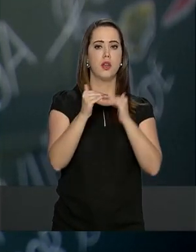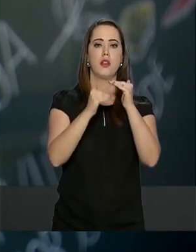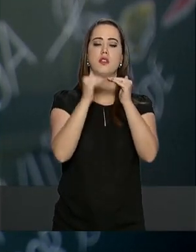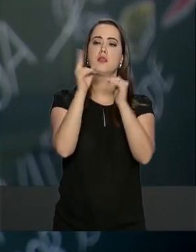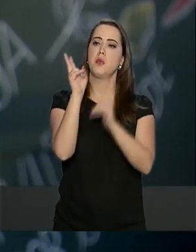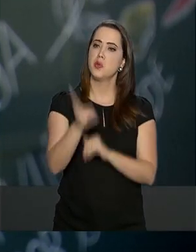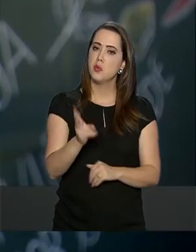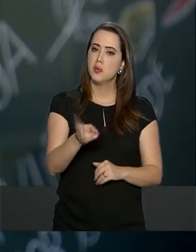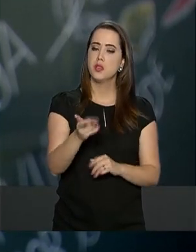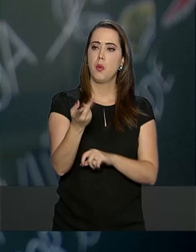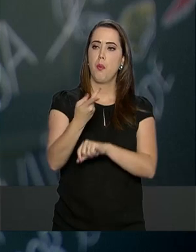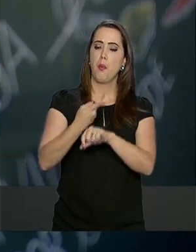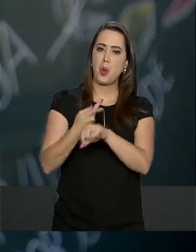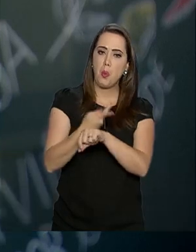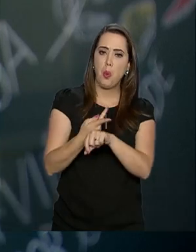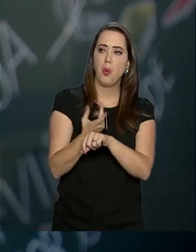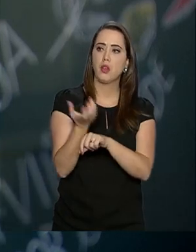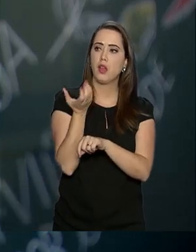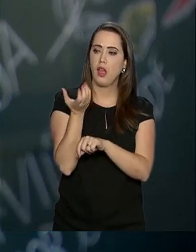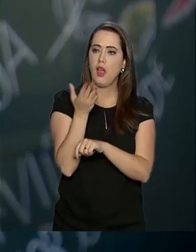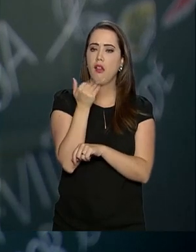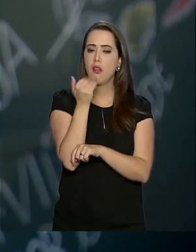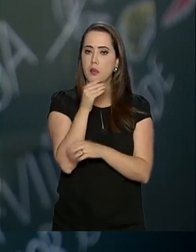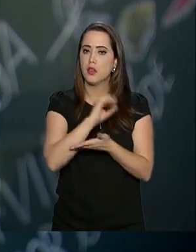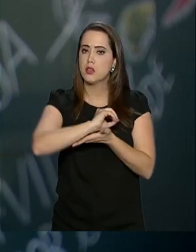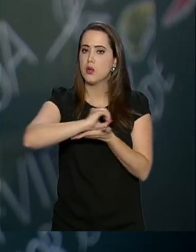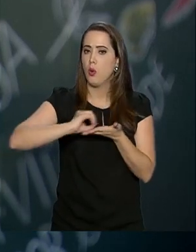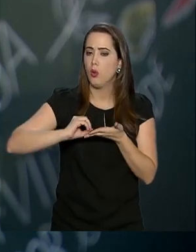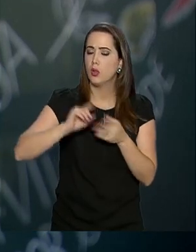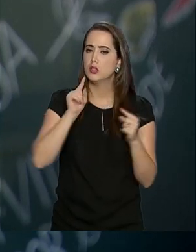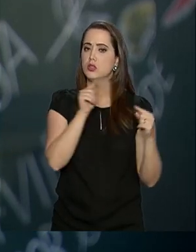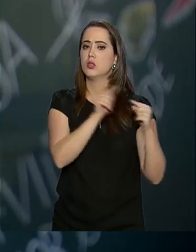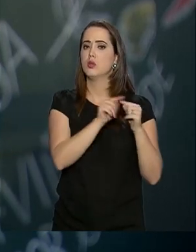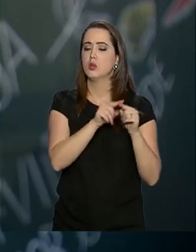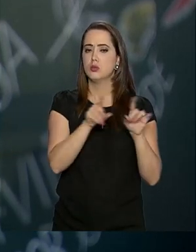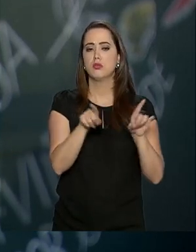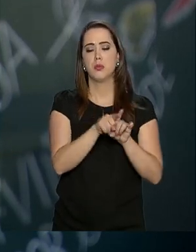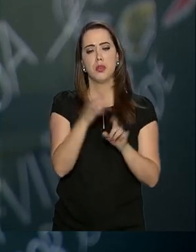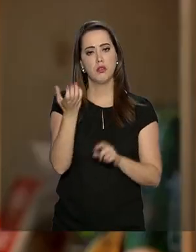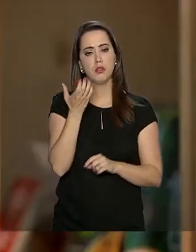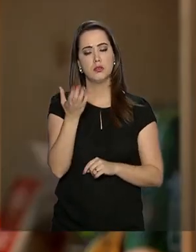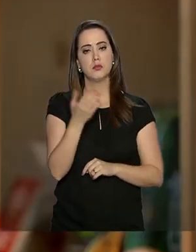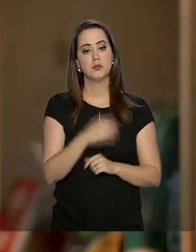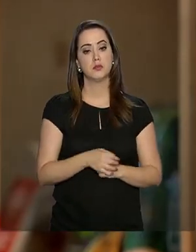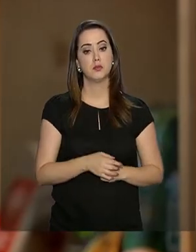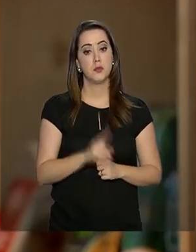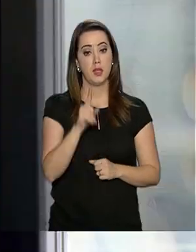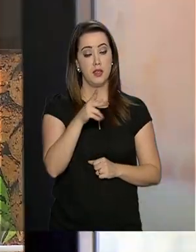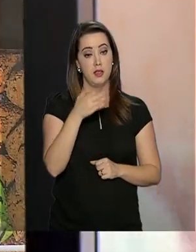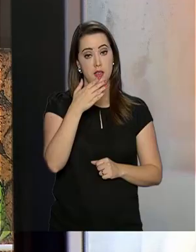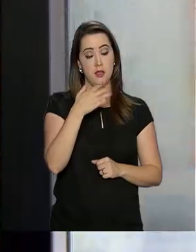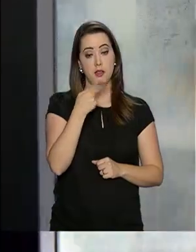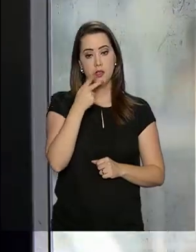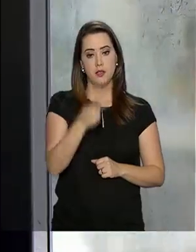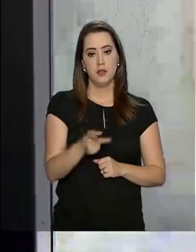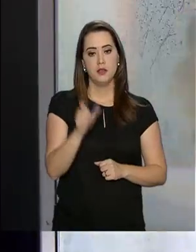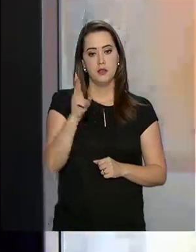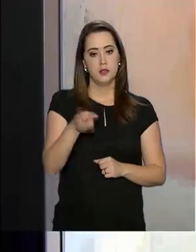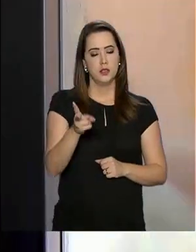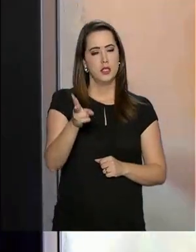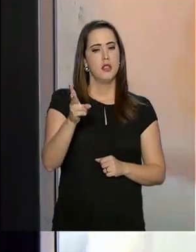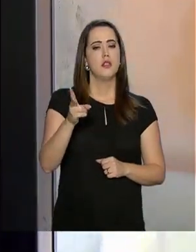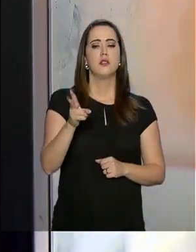mesmo, da procura, da aceitação também, né, dos produtos. O Adriano conta que é um consumidor